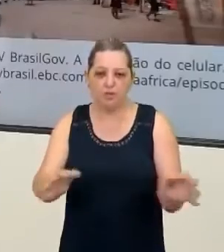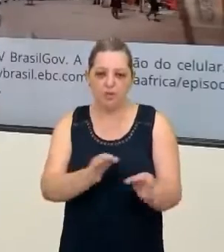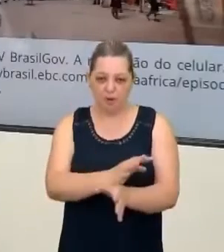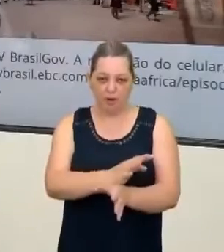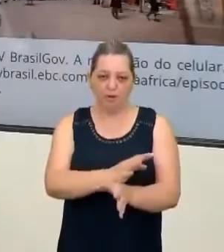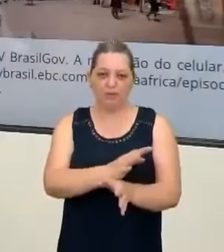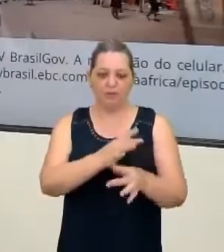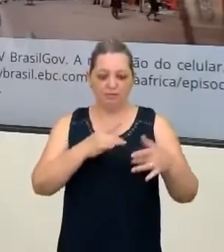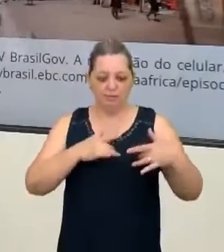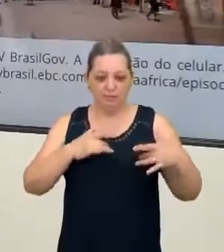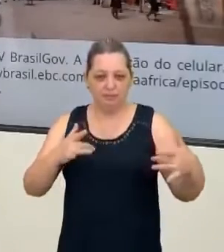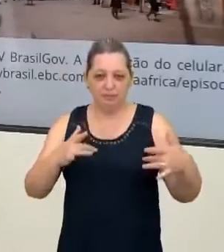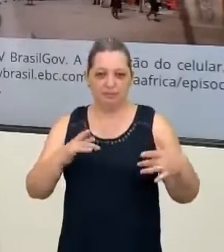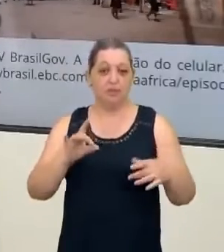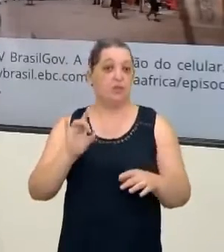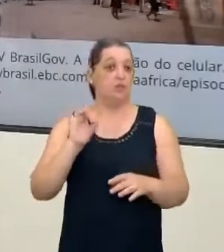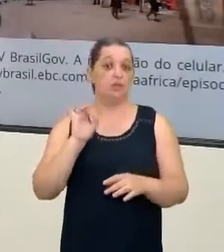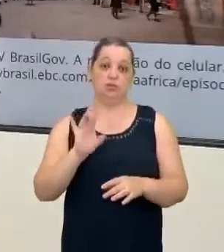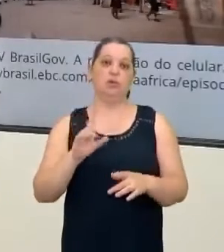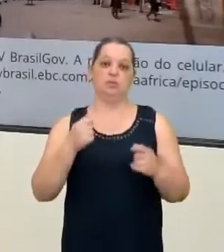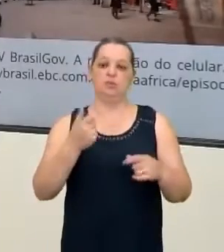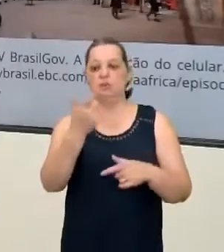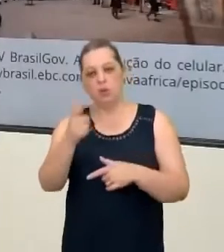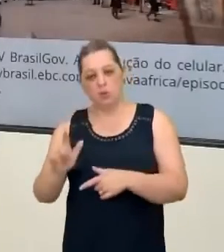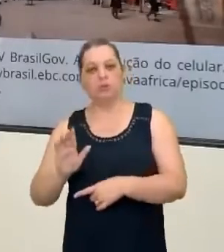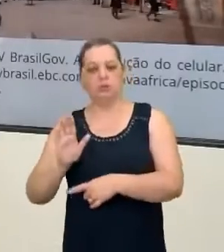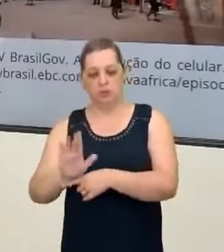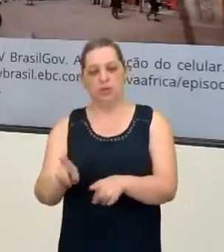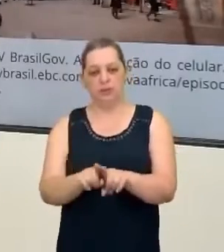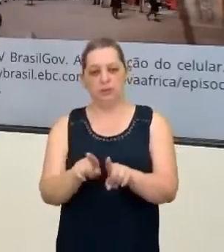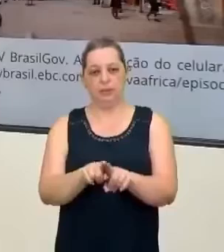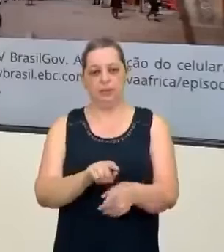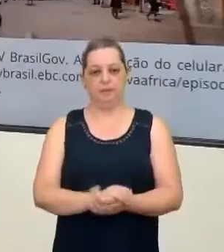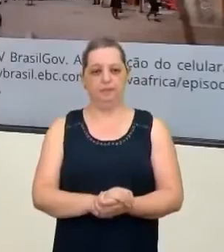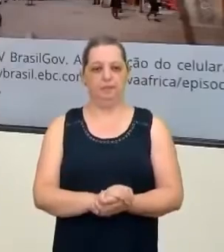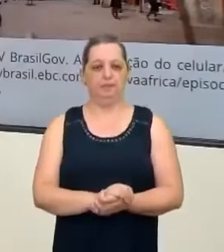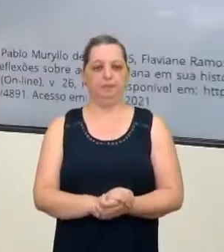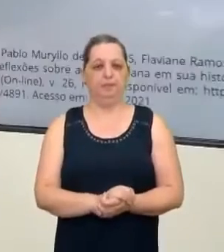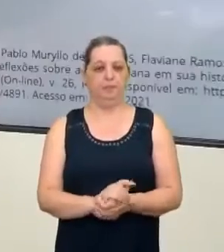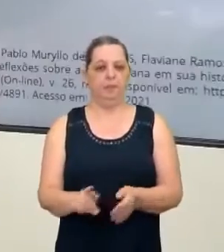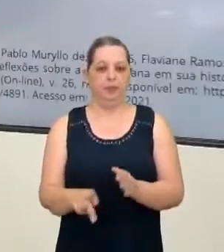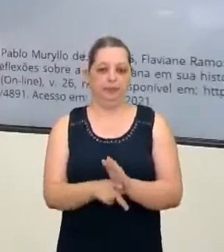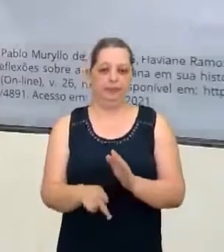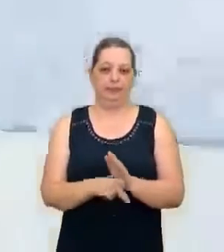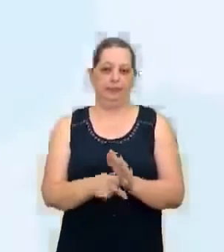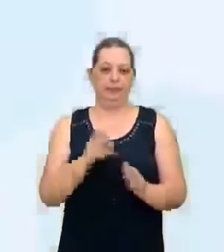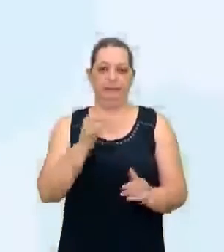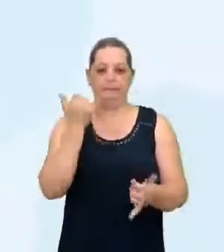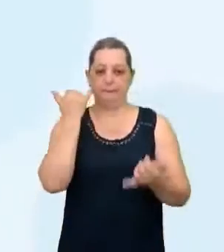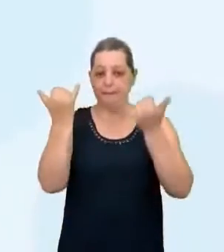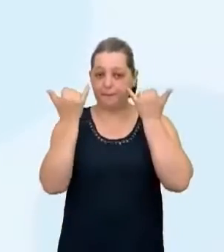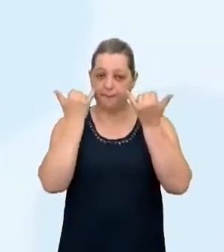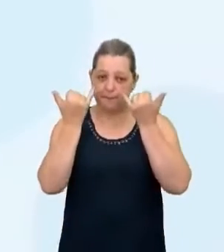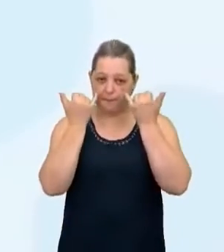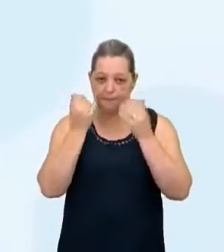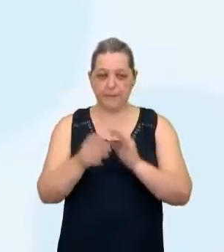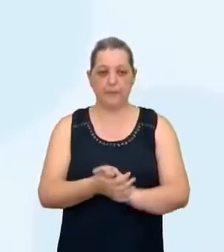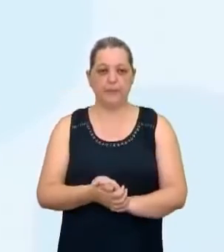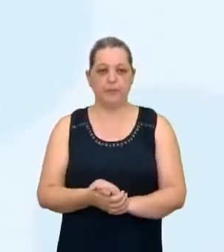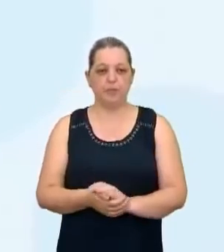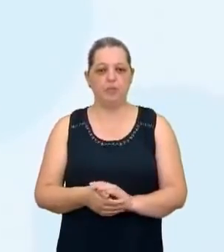né? Não é só ajuda humanitária, tem que ter outras ajudas aí também. Vamos lá, fluxo de informação. Vamos lá. A técnica